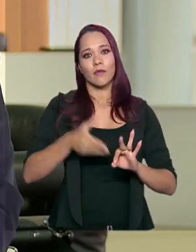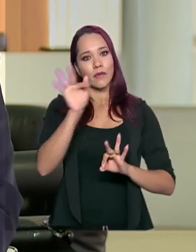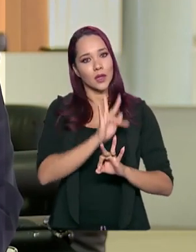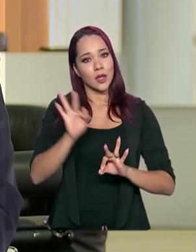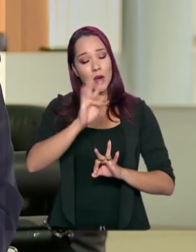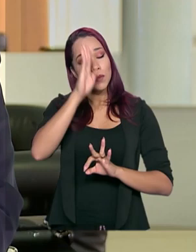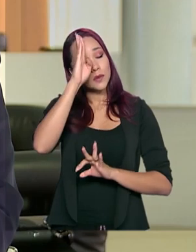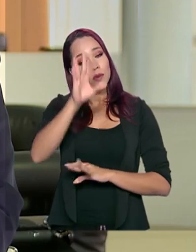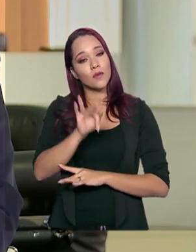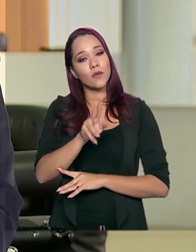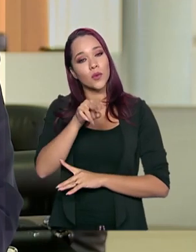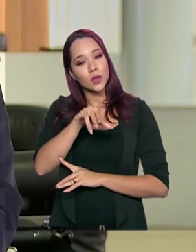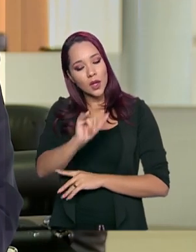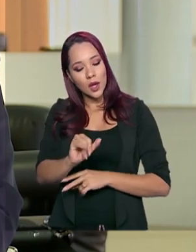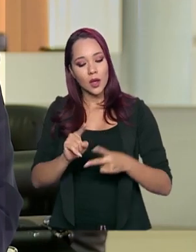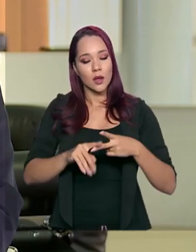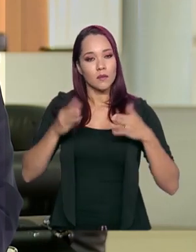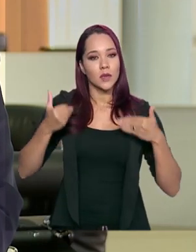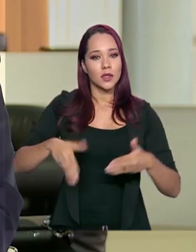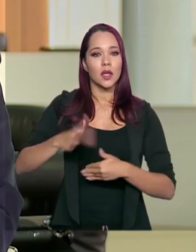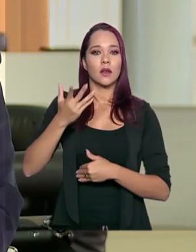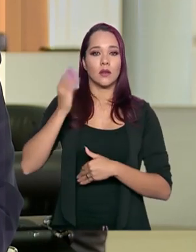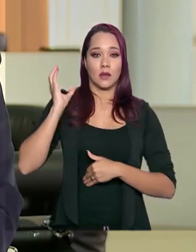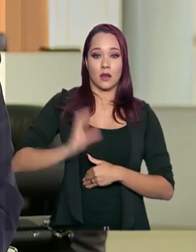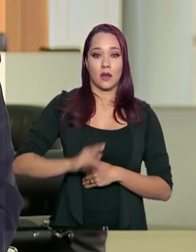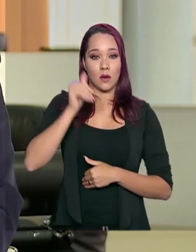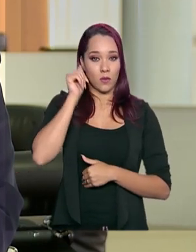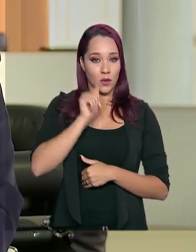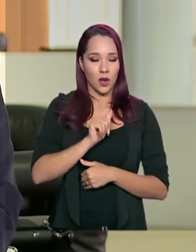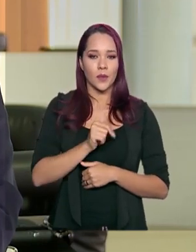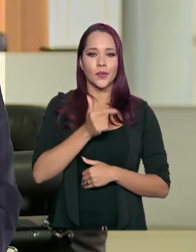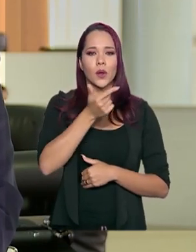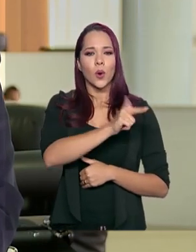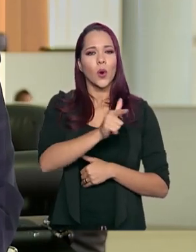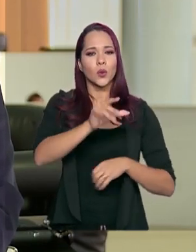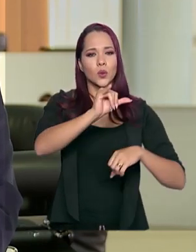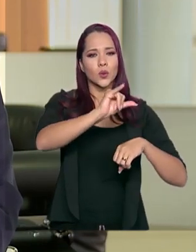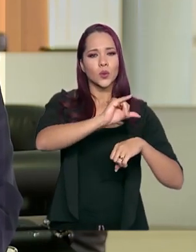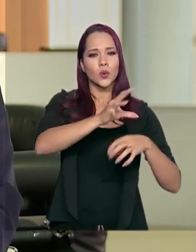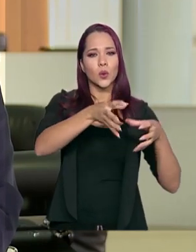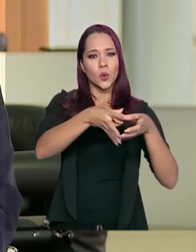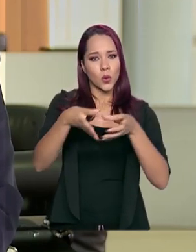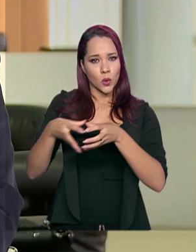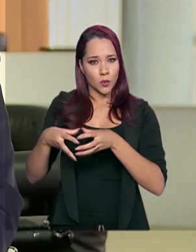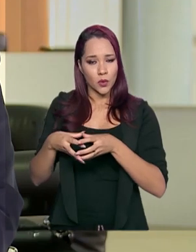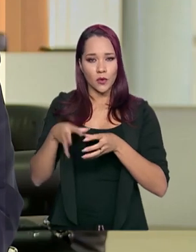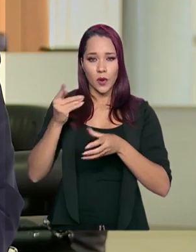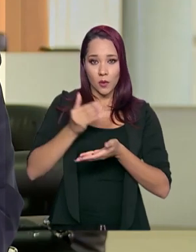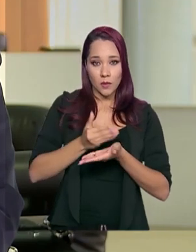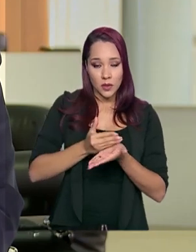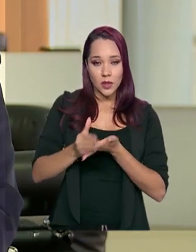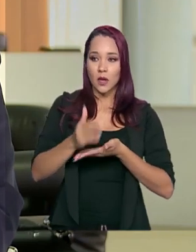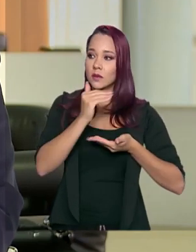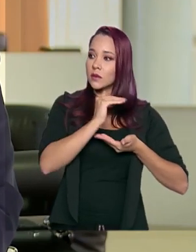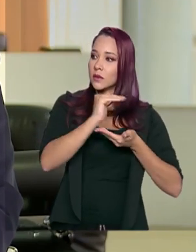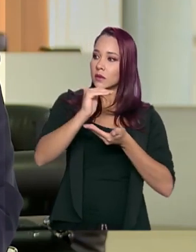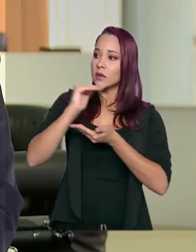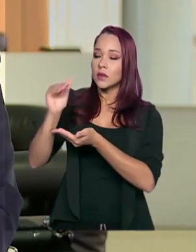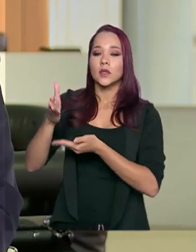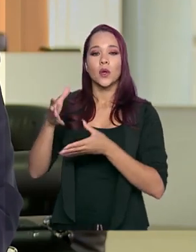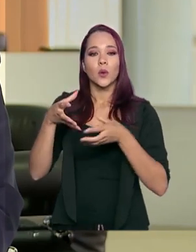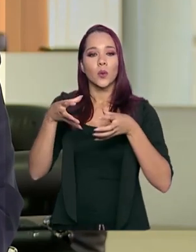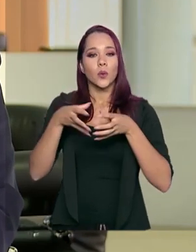principalmente com a FUNAI, o Ministério da Cidadania, da Mulher e outros órgãos. Os CONAB, que agora vai começar a distribuição de cestas básicas para algumas dessas